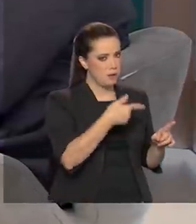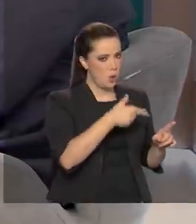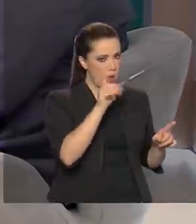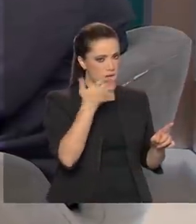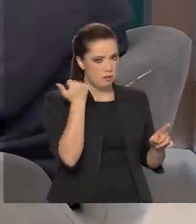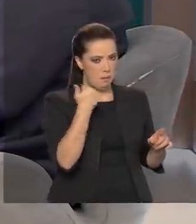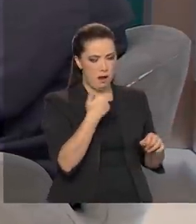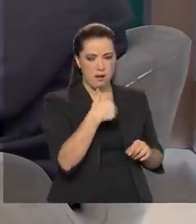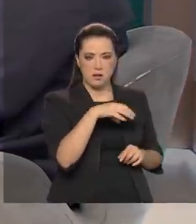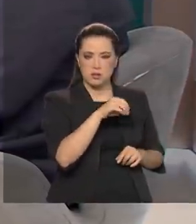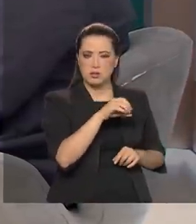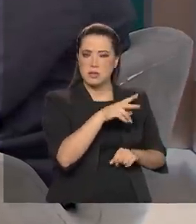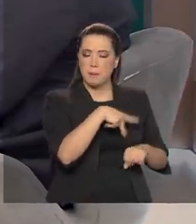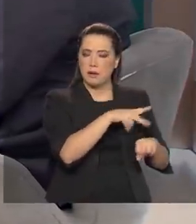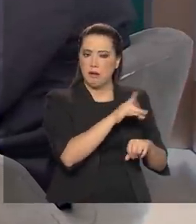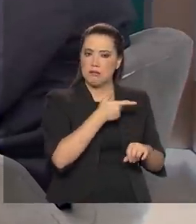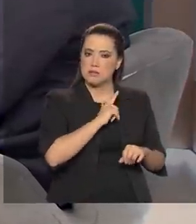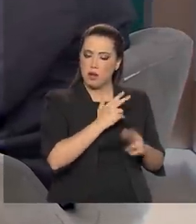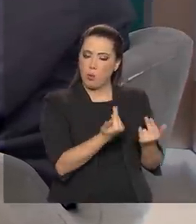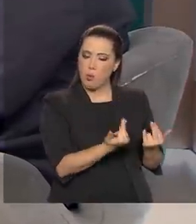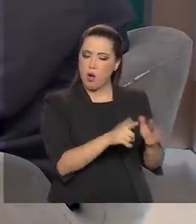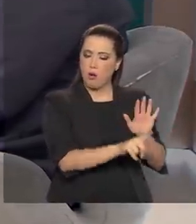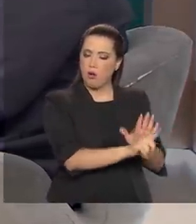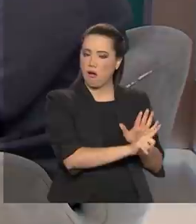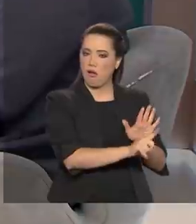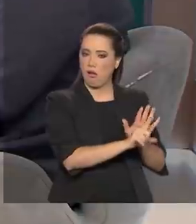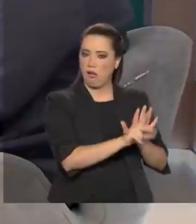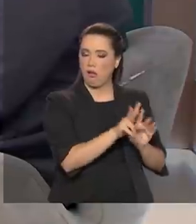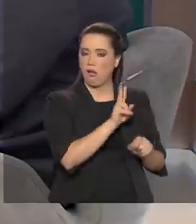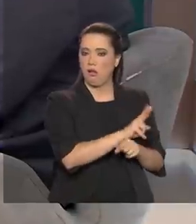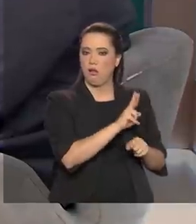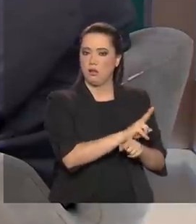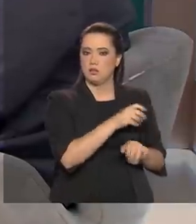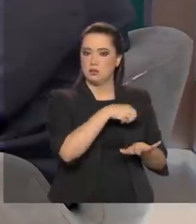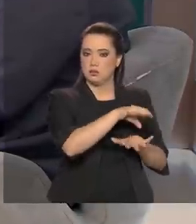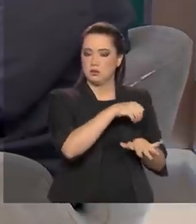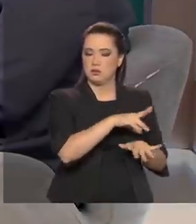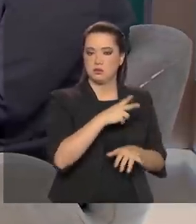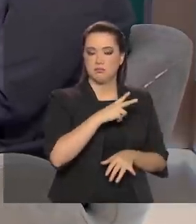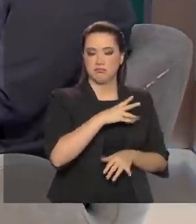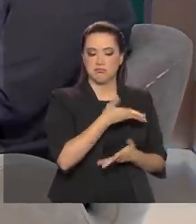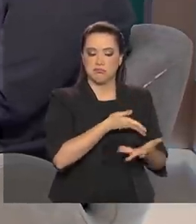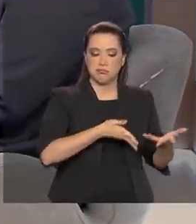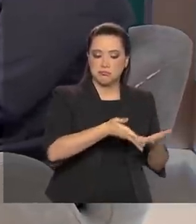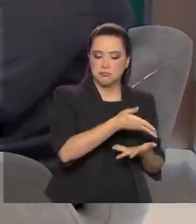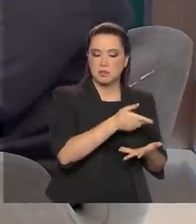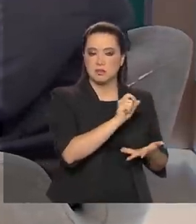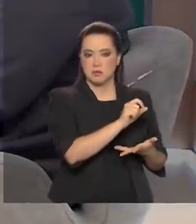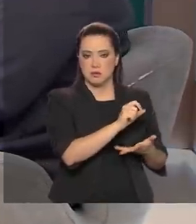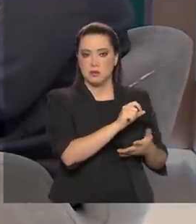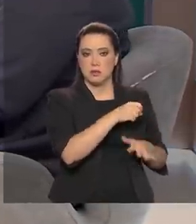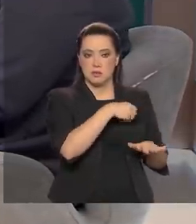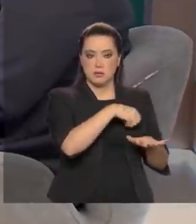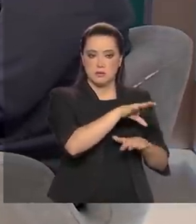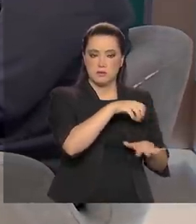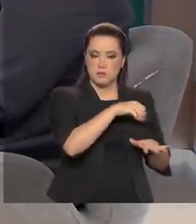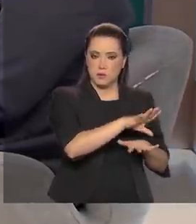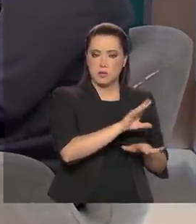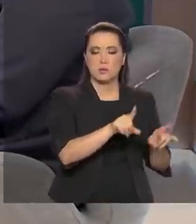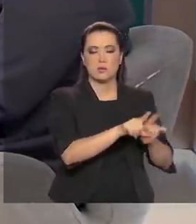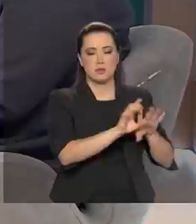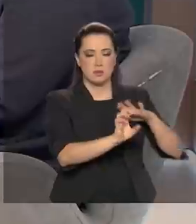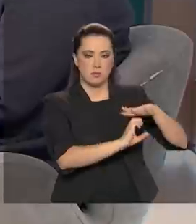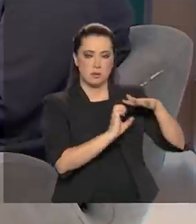países têm algum tipo de lei para proteger os dados dos cidadãos. Nessa relação entre cidadãos e empresas,